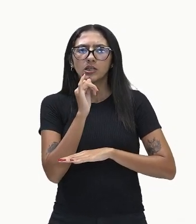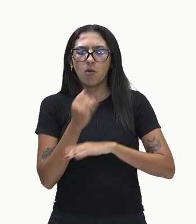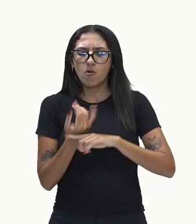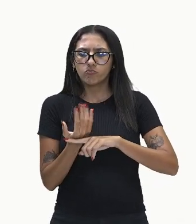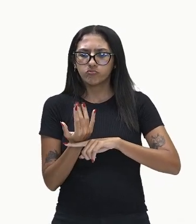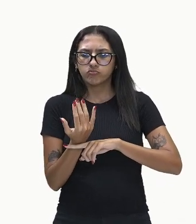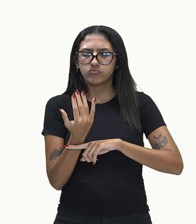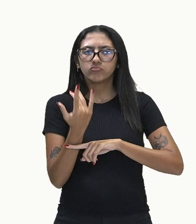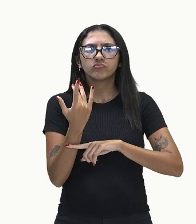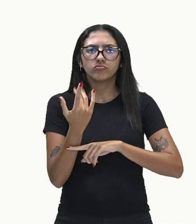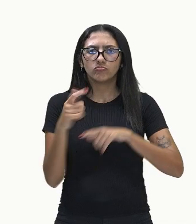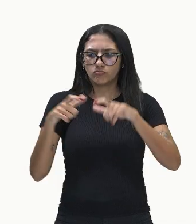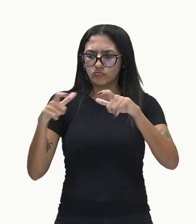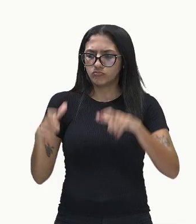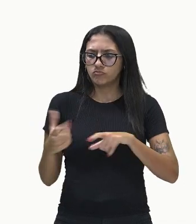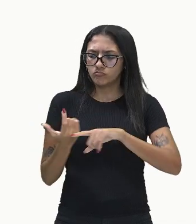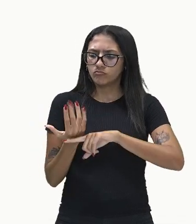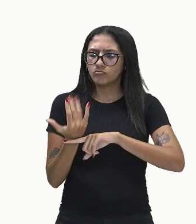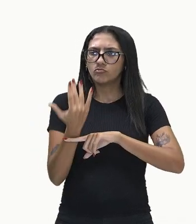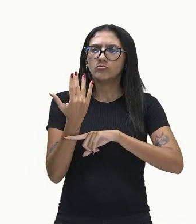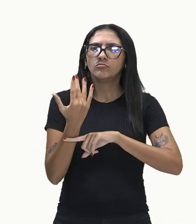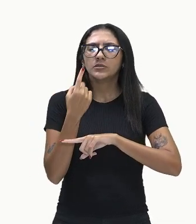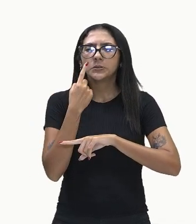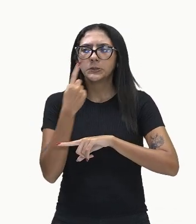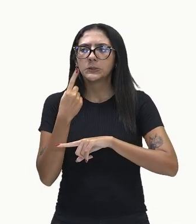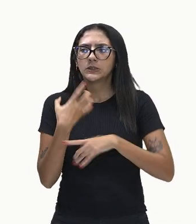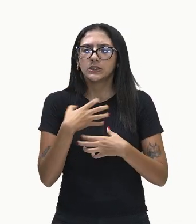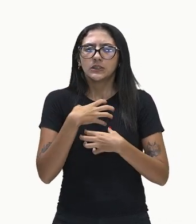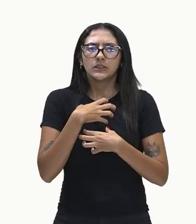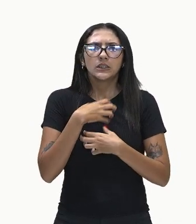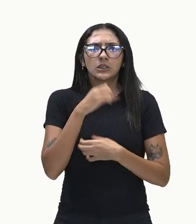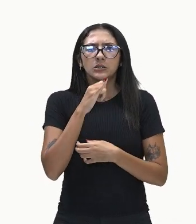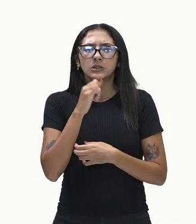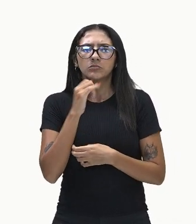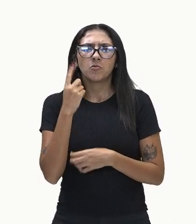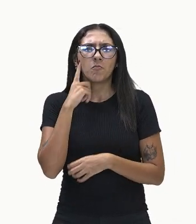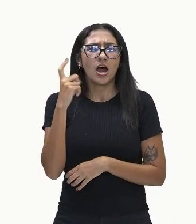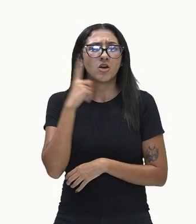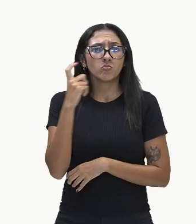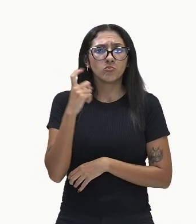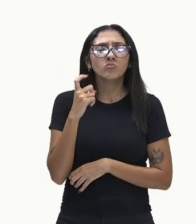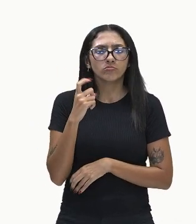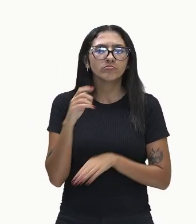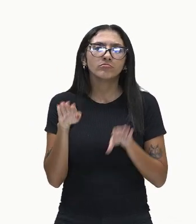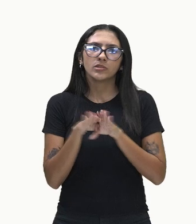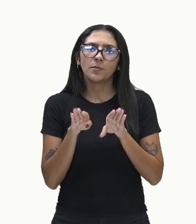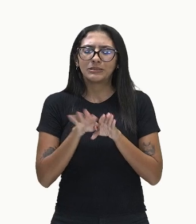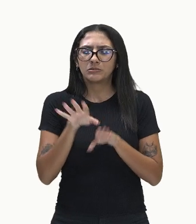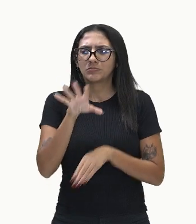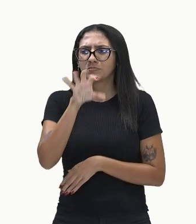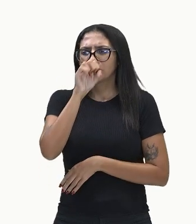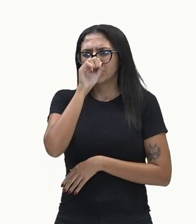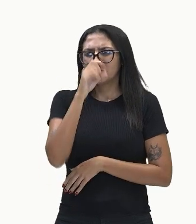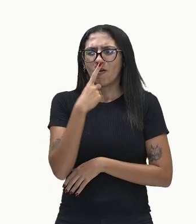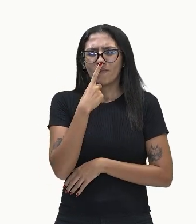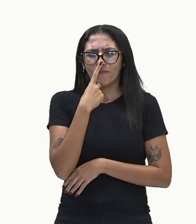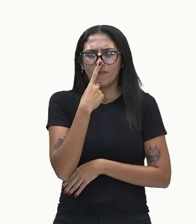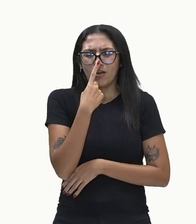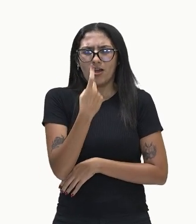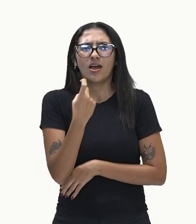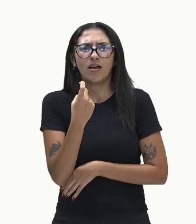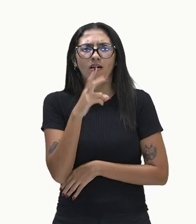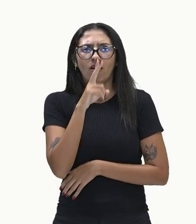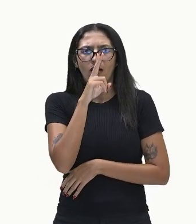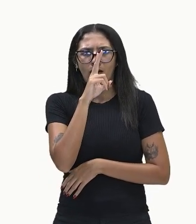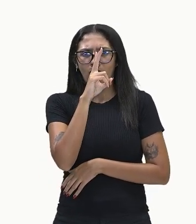a gente percebe que o gás está fugindo, às vezes por causa do barulho, mas também por causa do cheiro do próprio gás que a gente